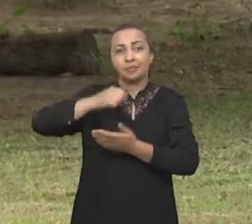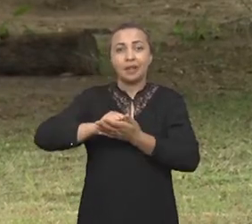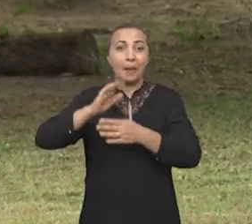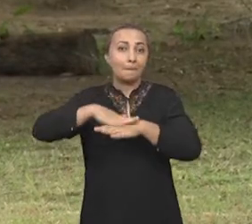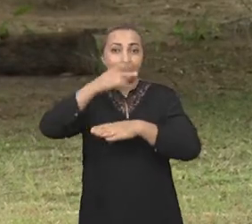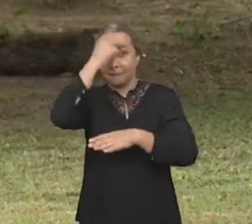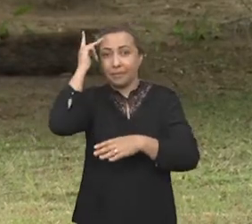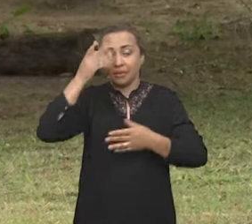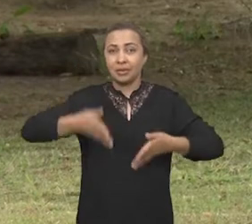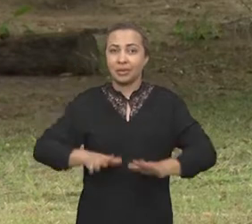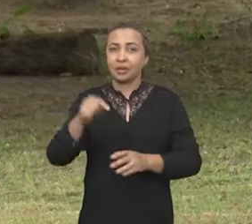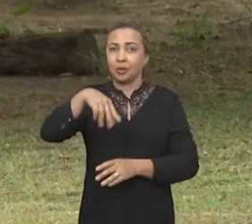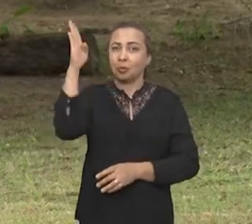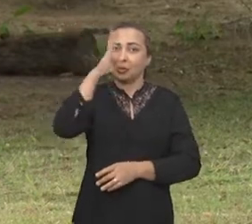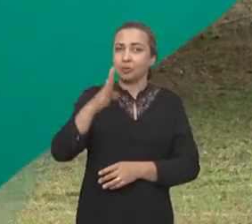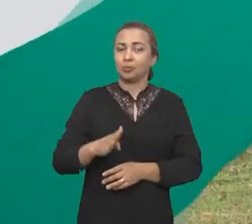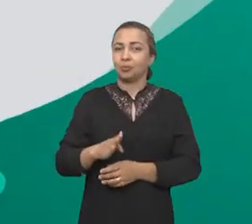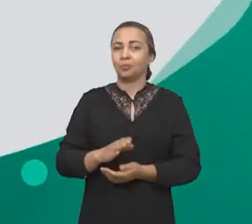era nascida no Brasil.